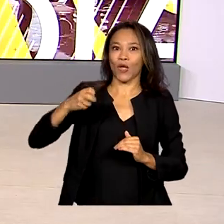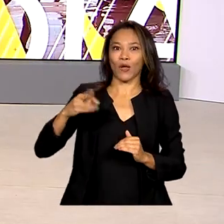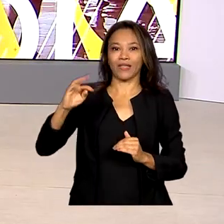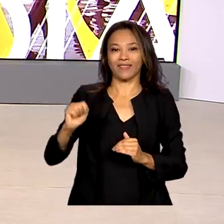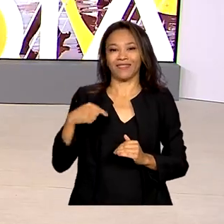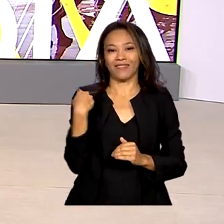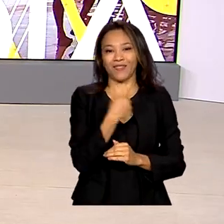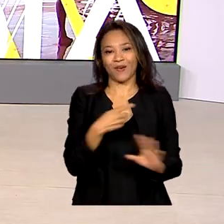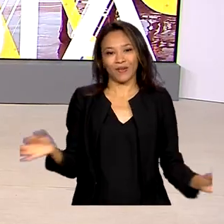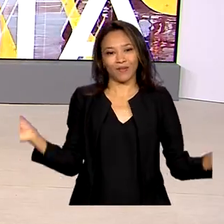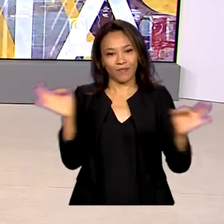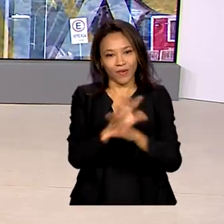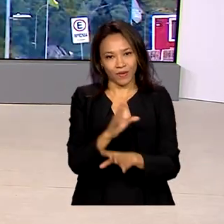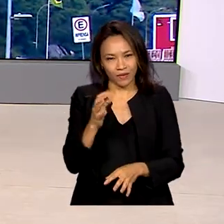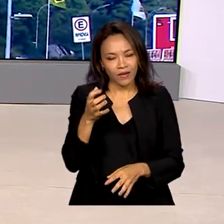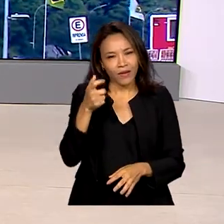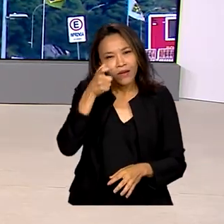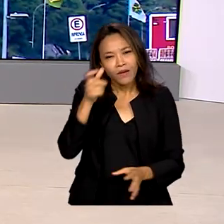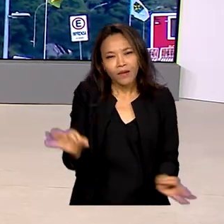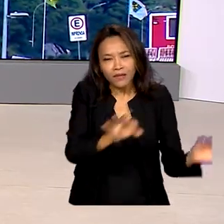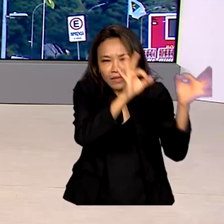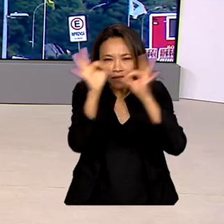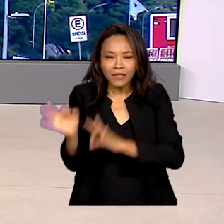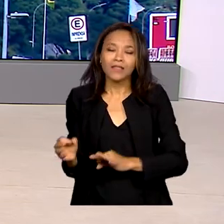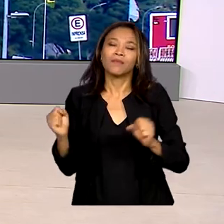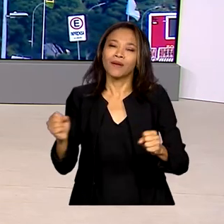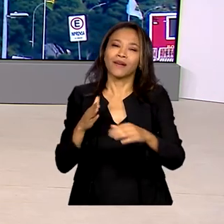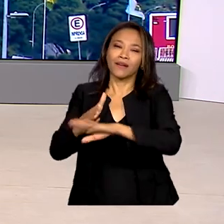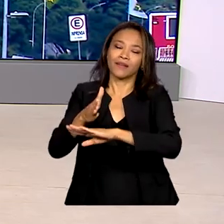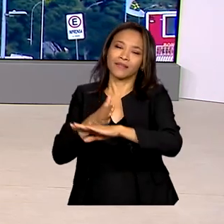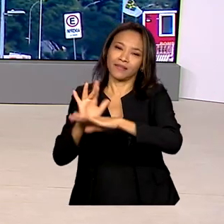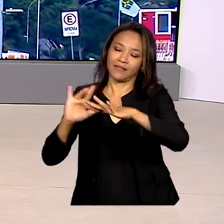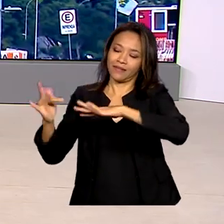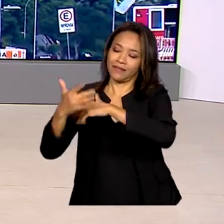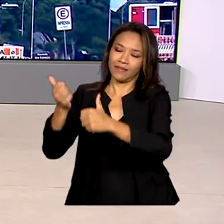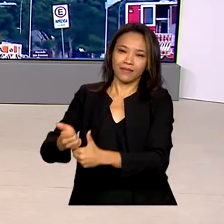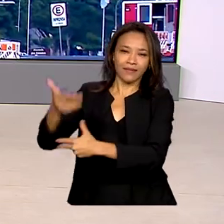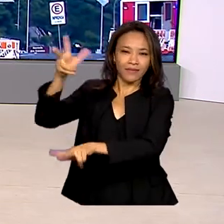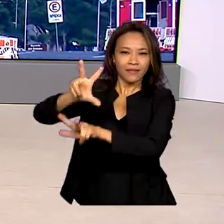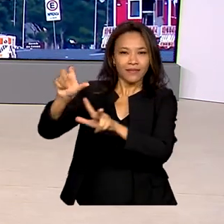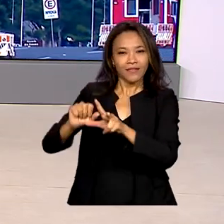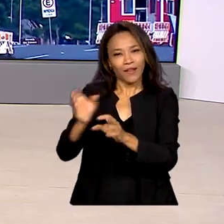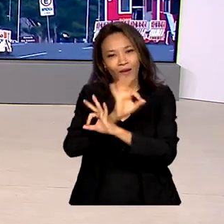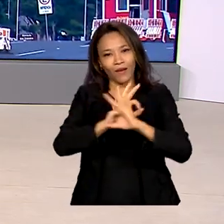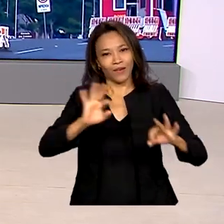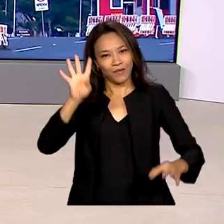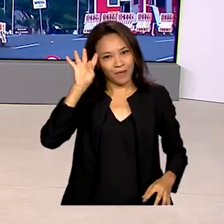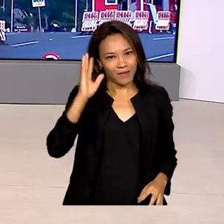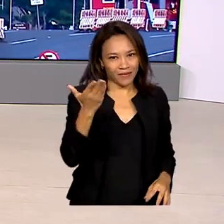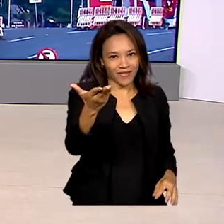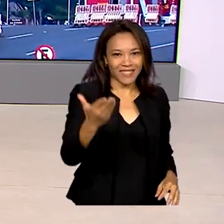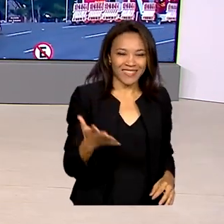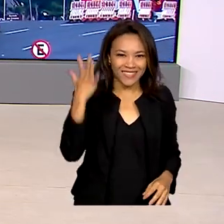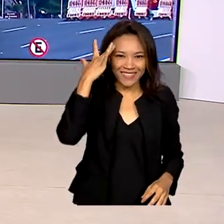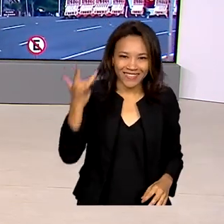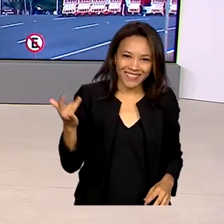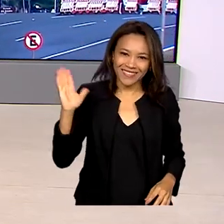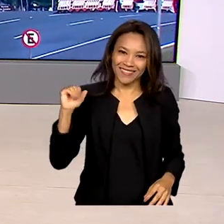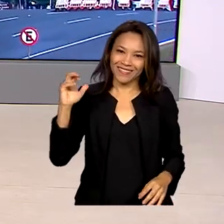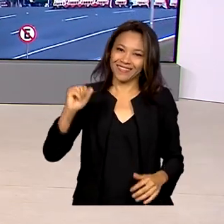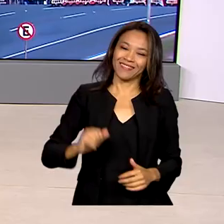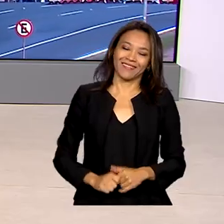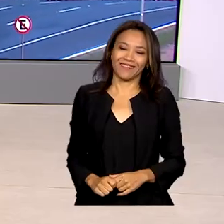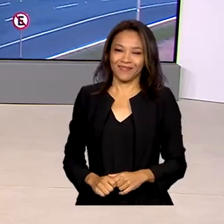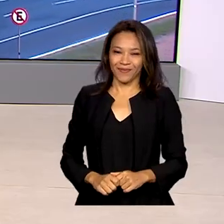fica por aqui. Para rever as reportagens, acesse as redes sociais da TV Brasil. Uma ótima quarta-feira para você e até amanhã. Tchau!